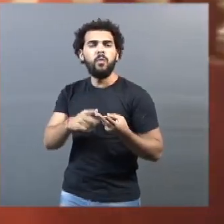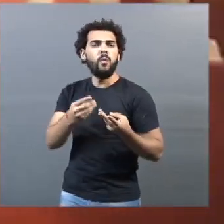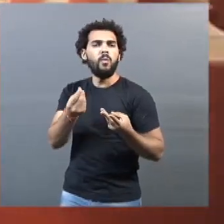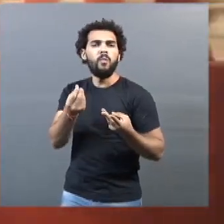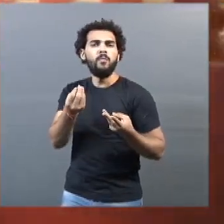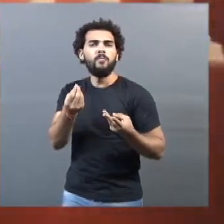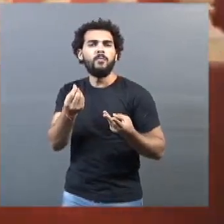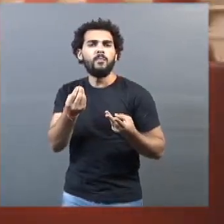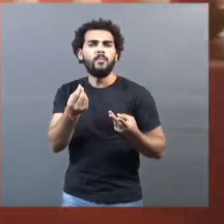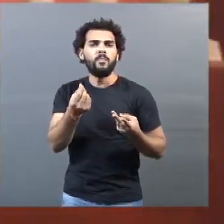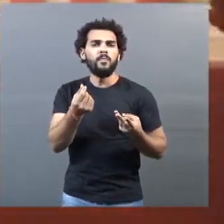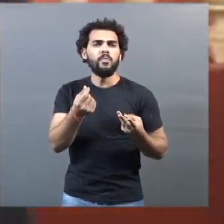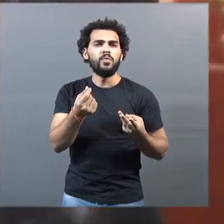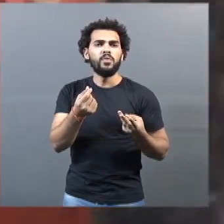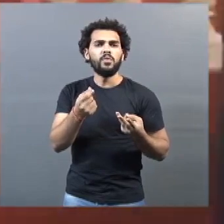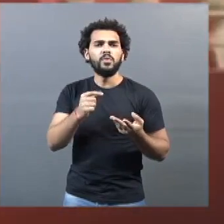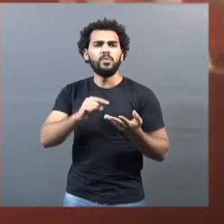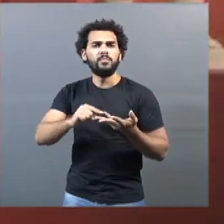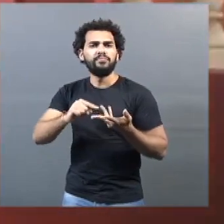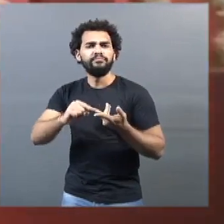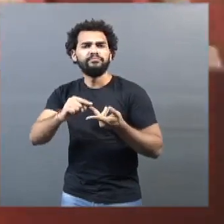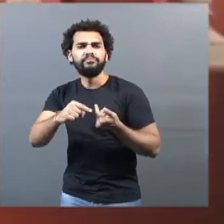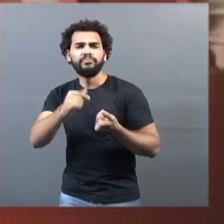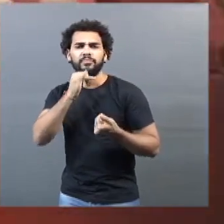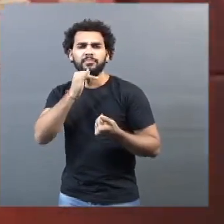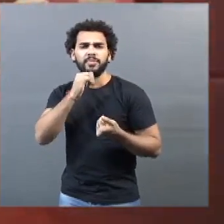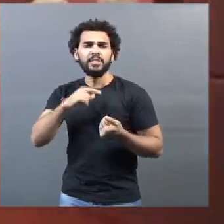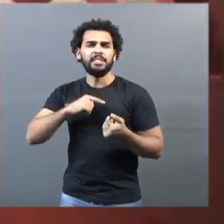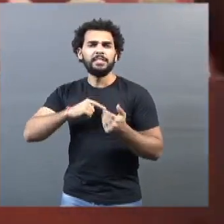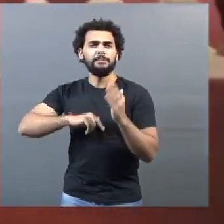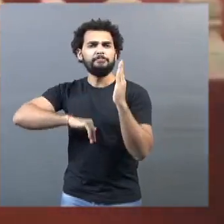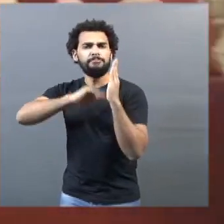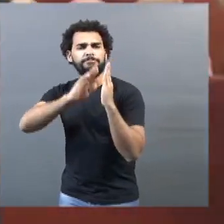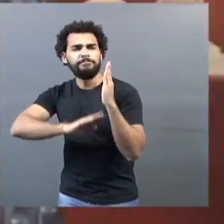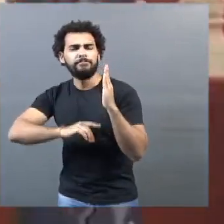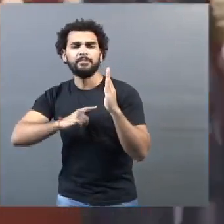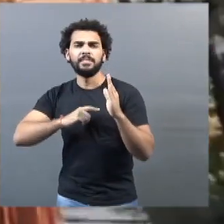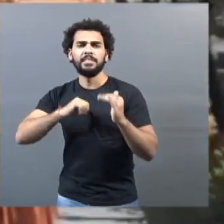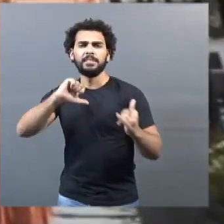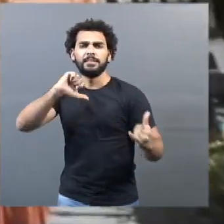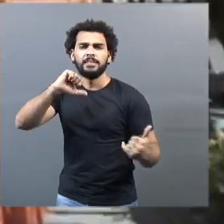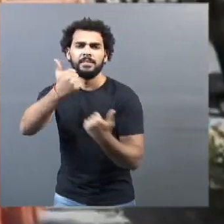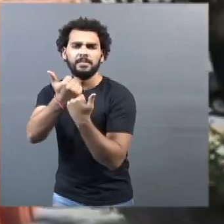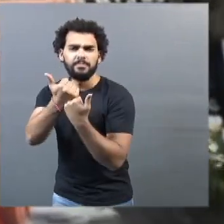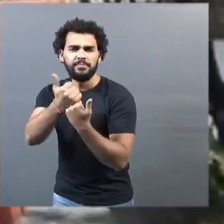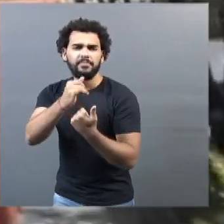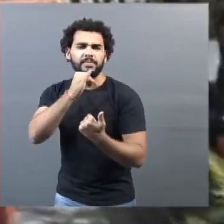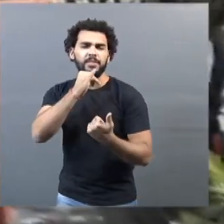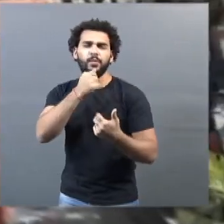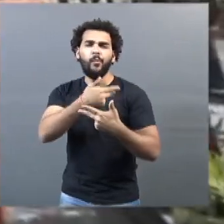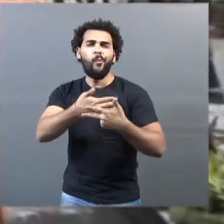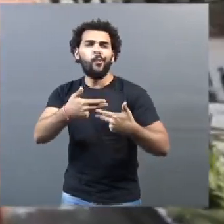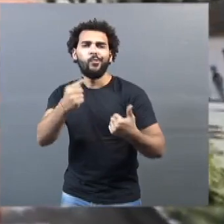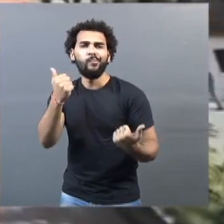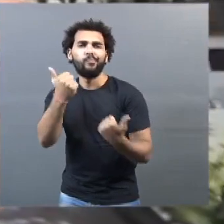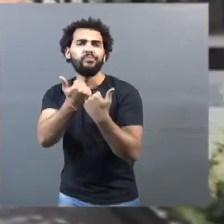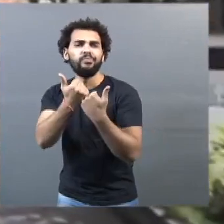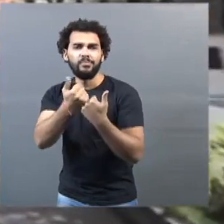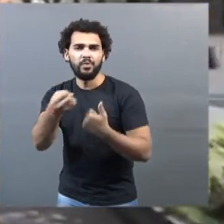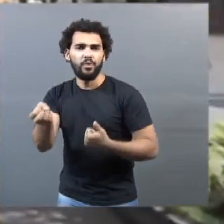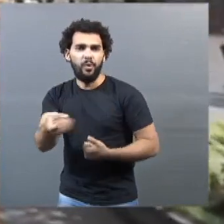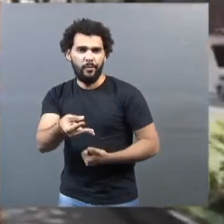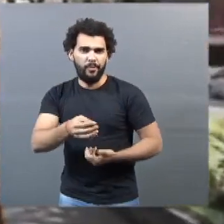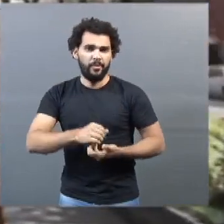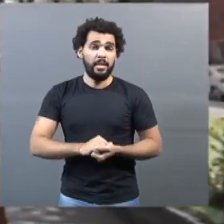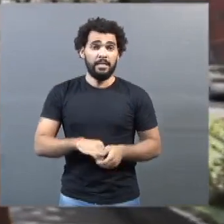Essas partes amarelinhas foram, algumas foram substituídas por novas. Houve um processo